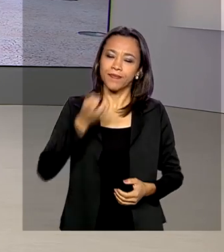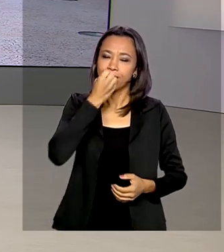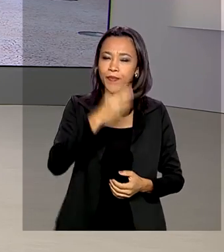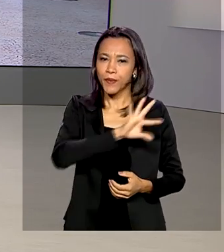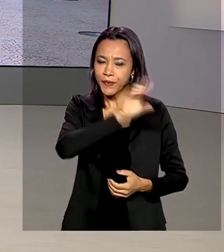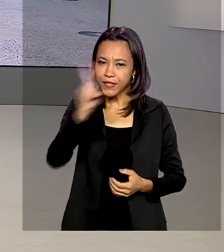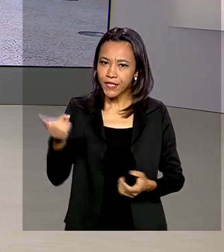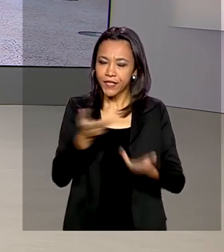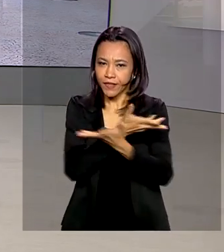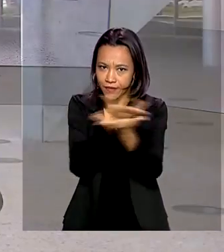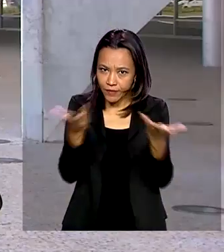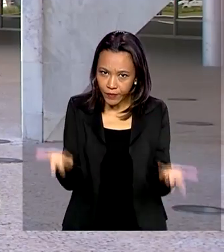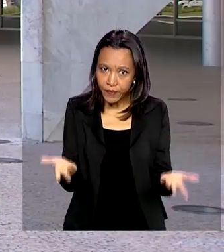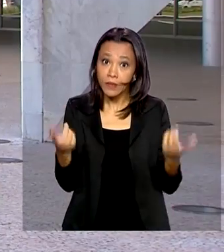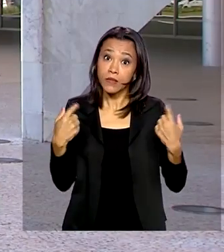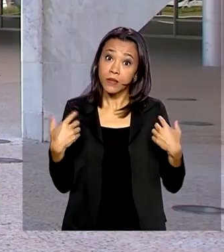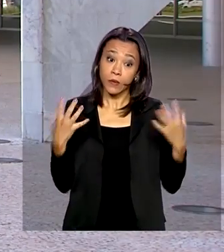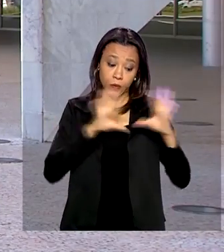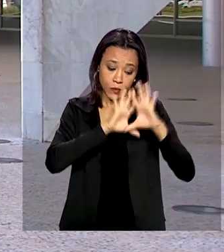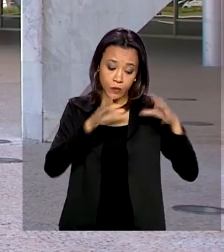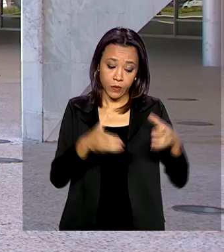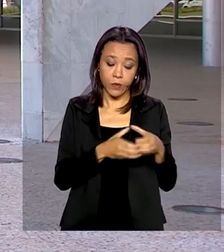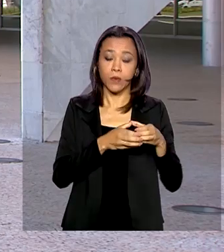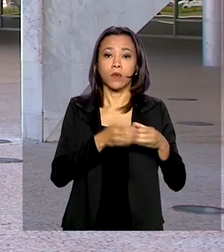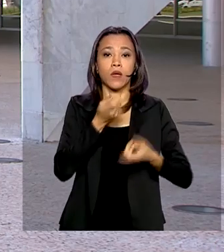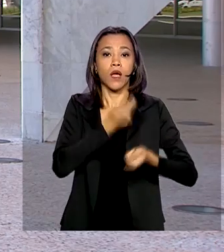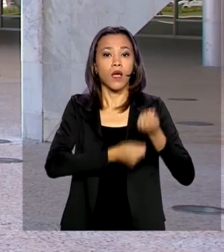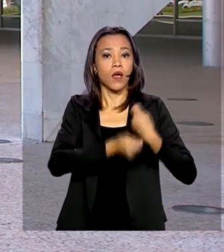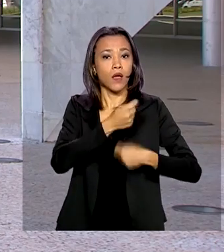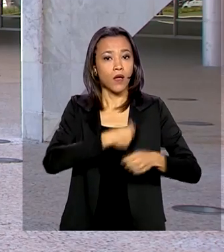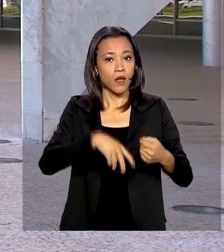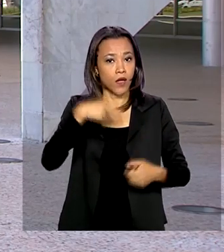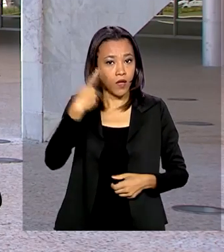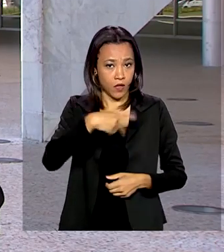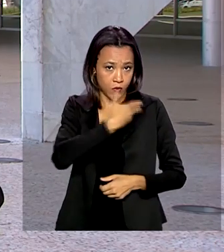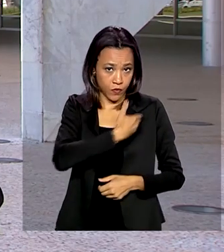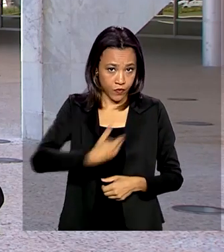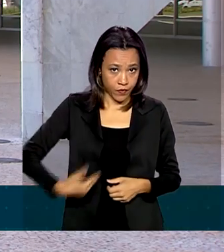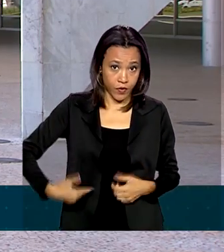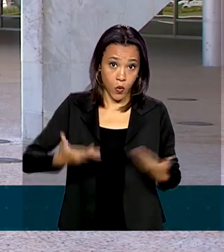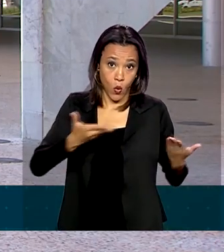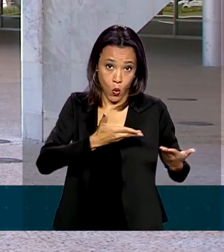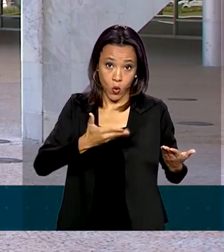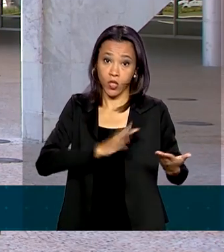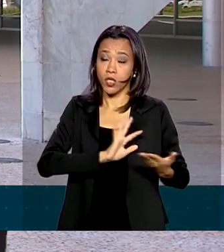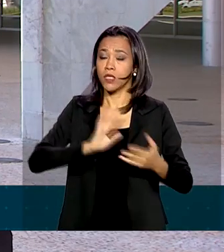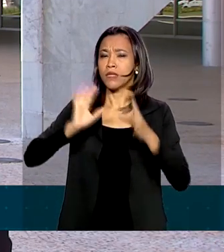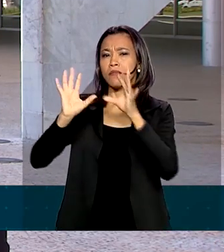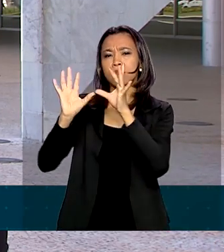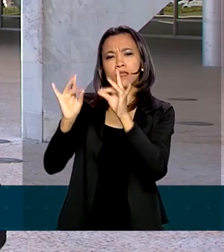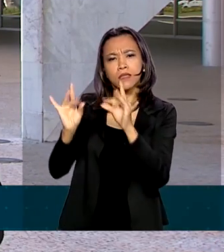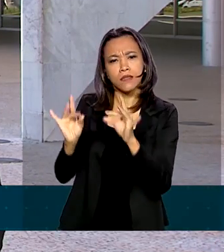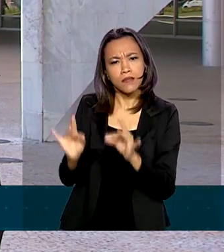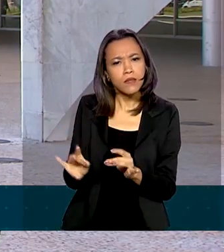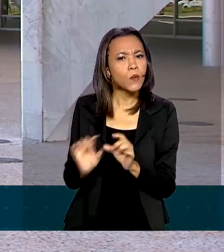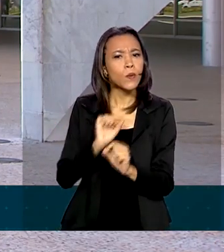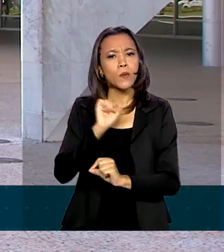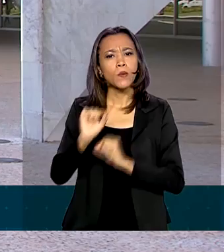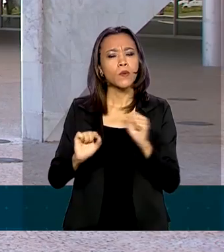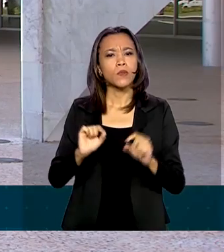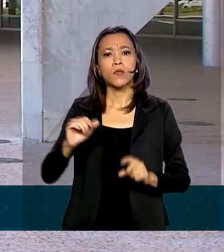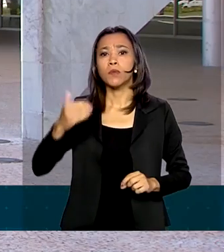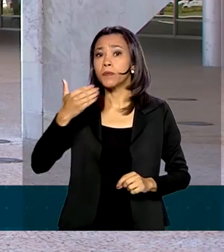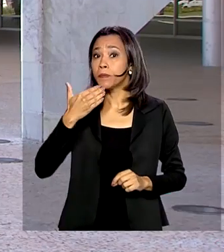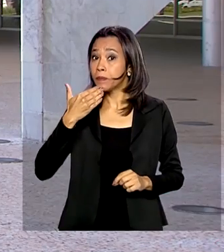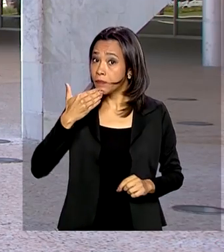e bom dia a todos. Olha, a equipe econômica do governo vai dar detalhes hoje sobre o pedido, sobre esse pedido de